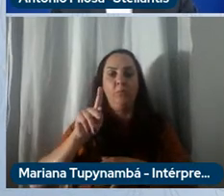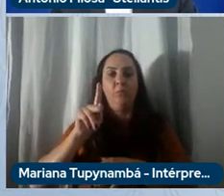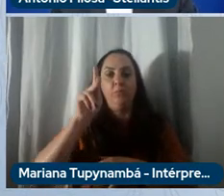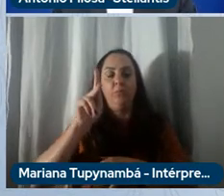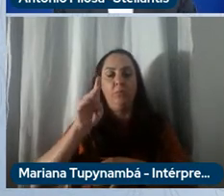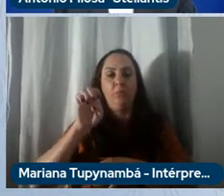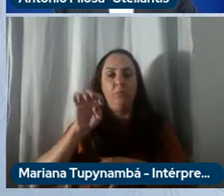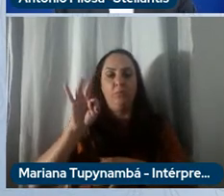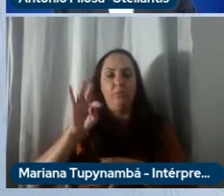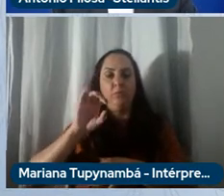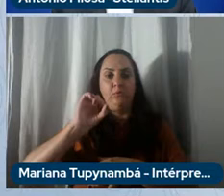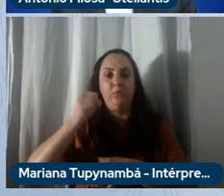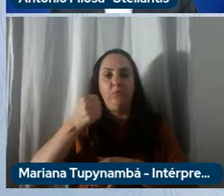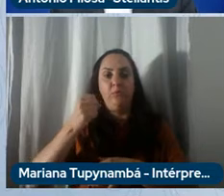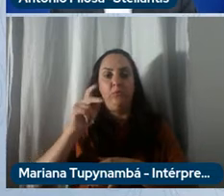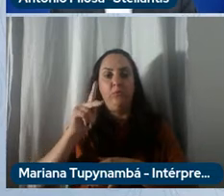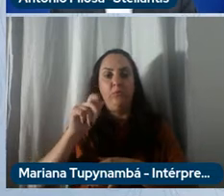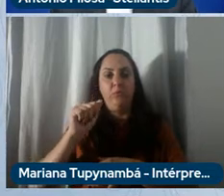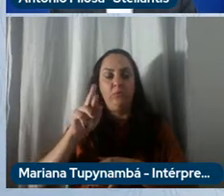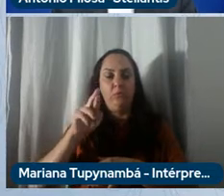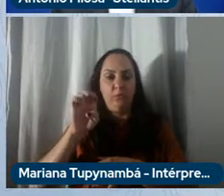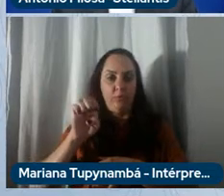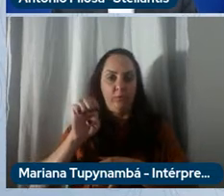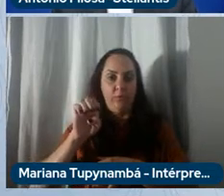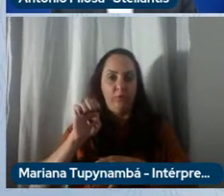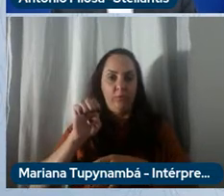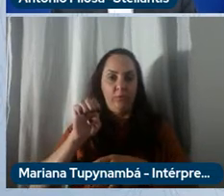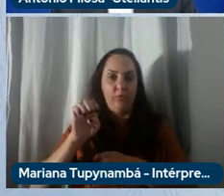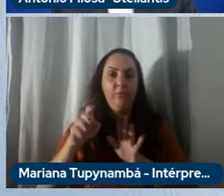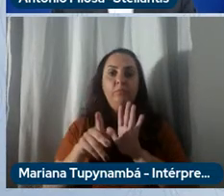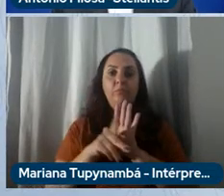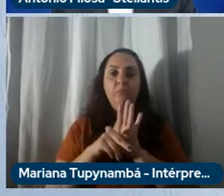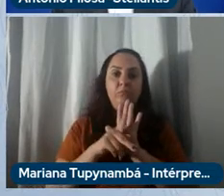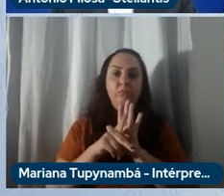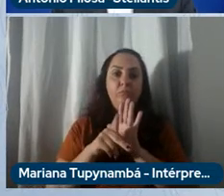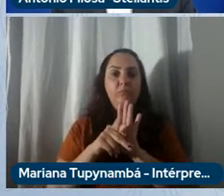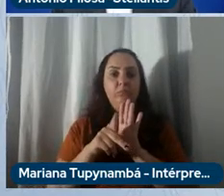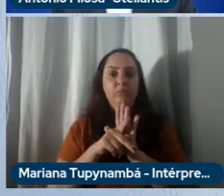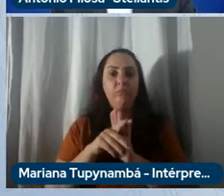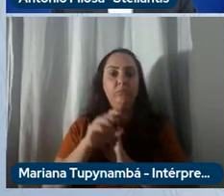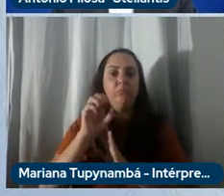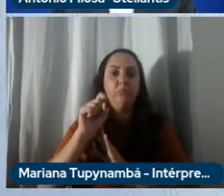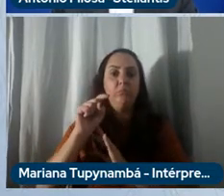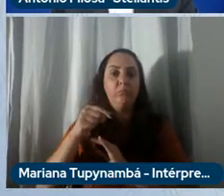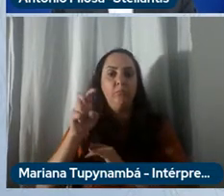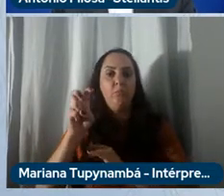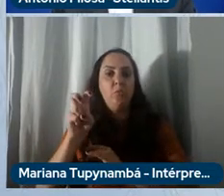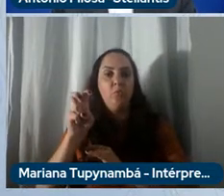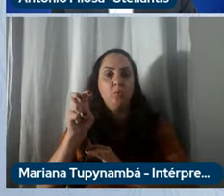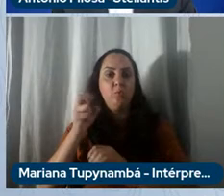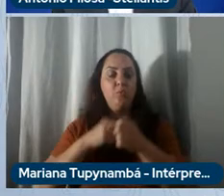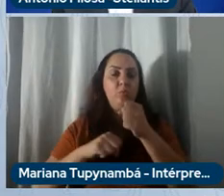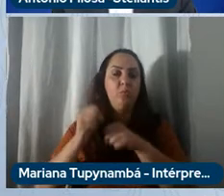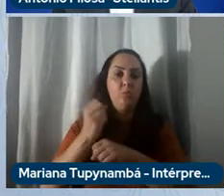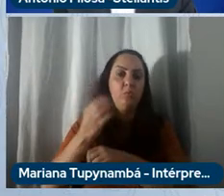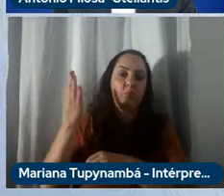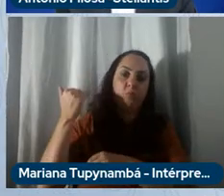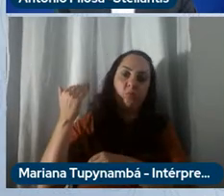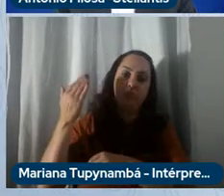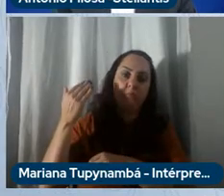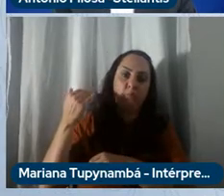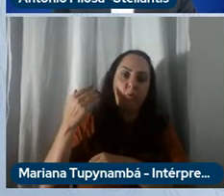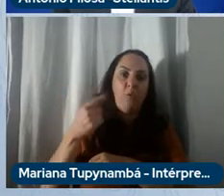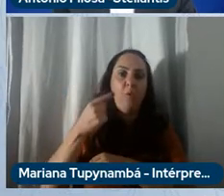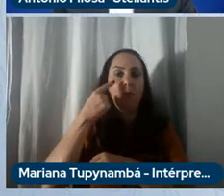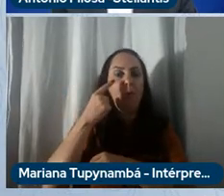8 pontos a cima do ano anterior com Fiat com quase 22% Jeep 7,5%